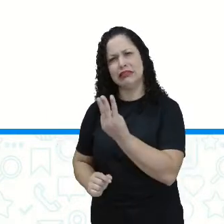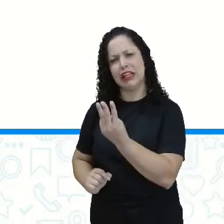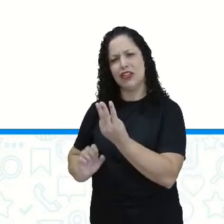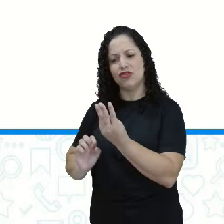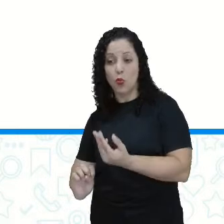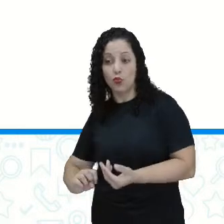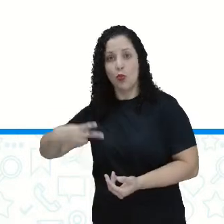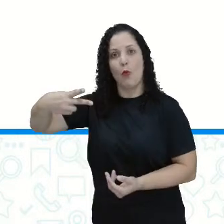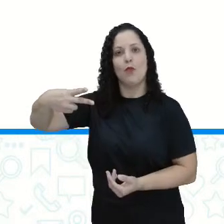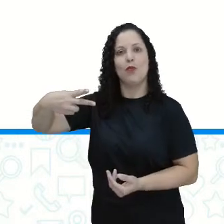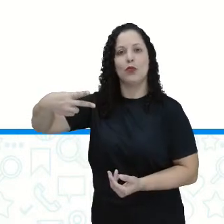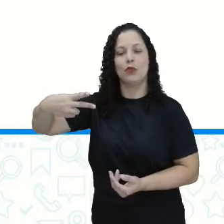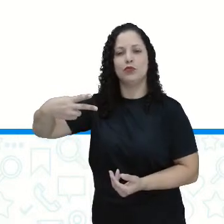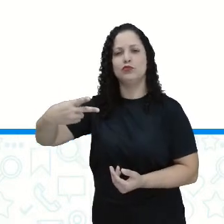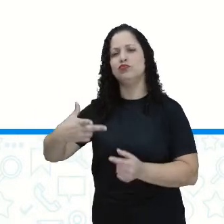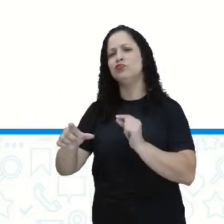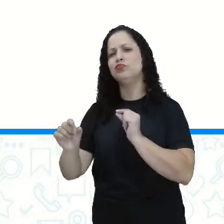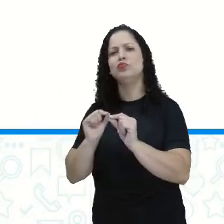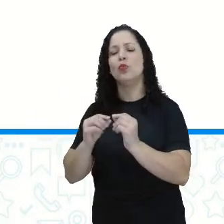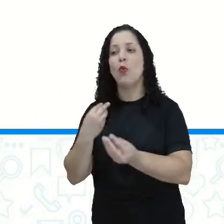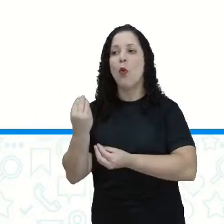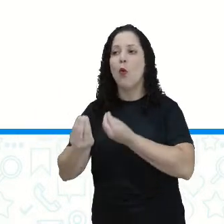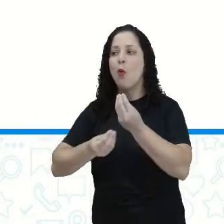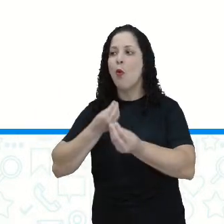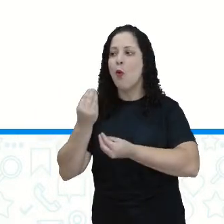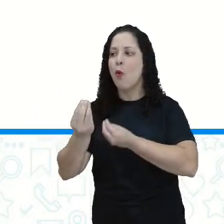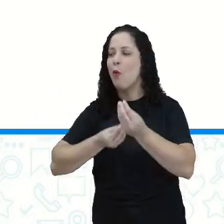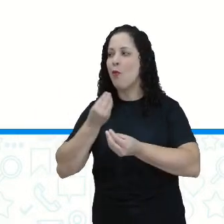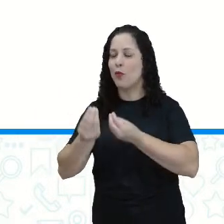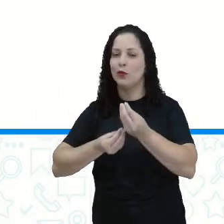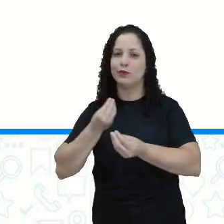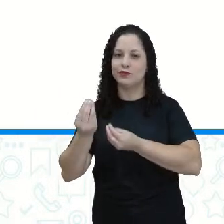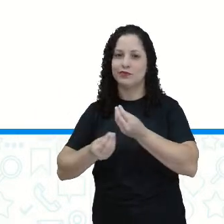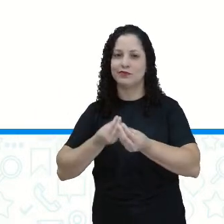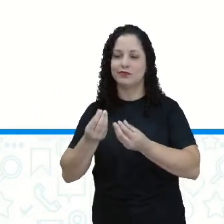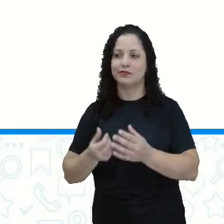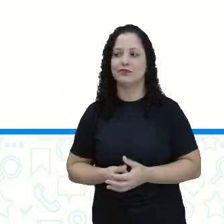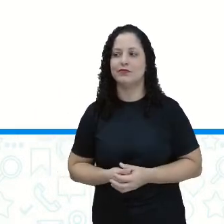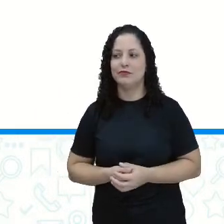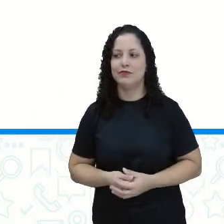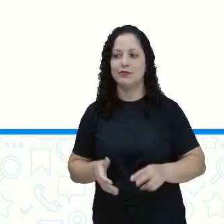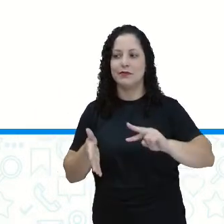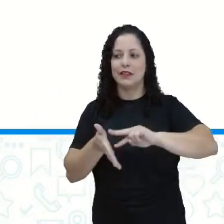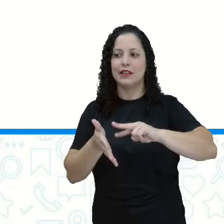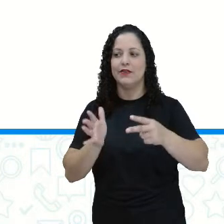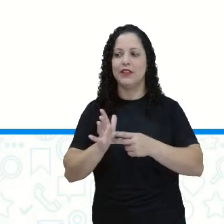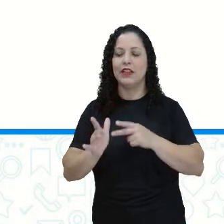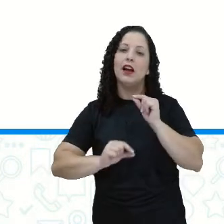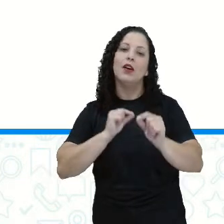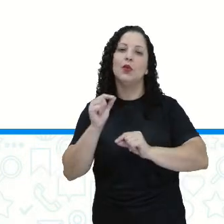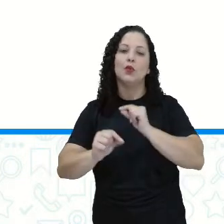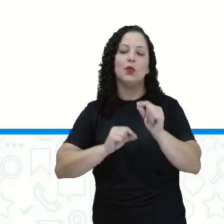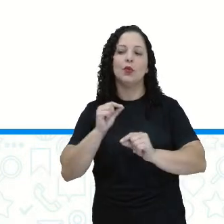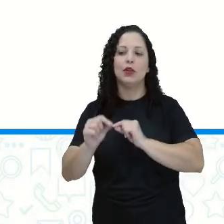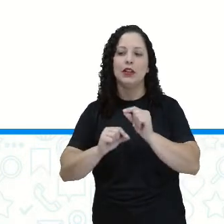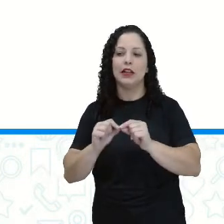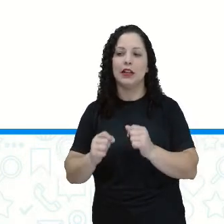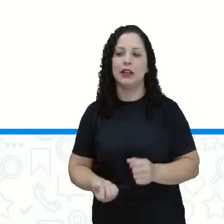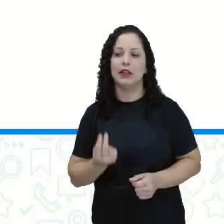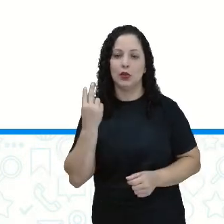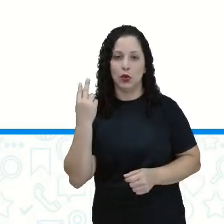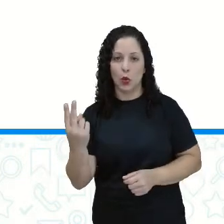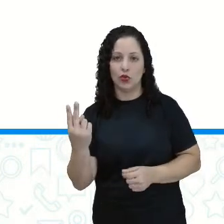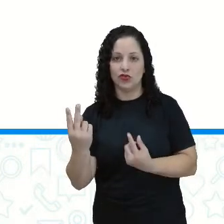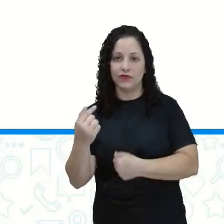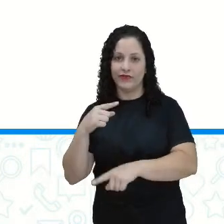representar o dobro de três? O dobro significa o quê? Duas vezes